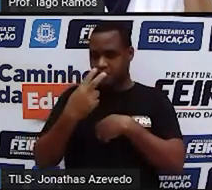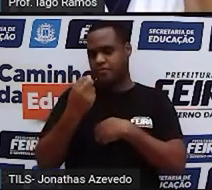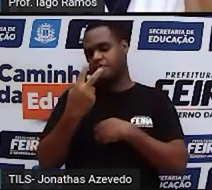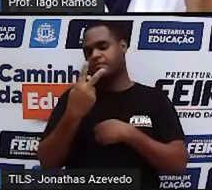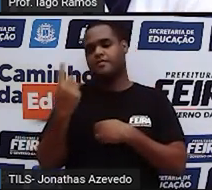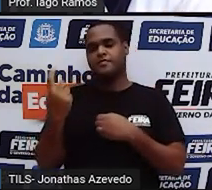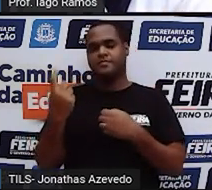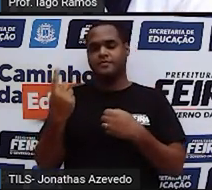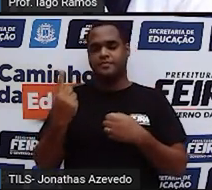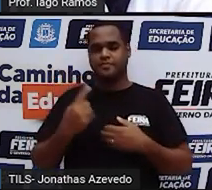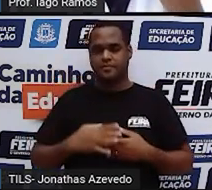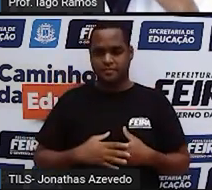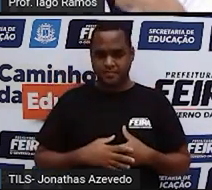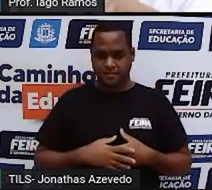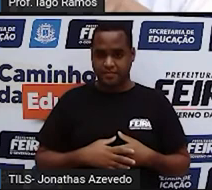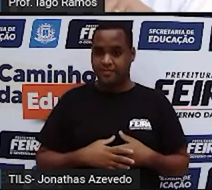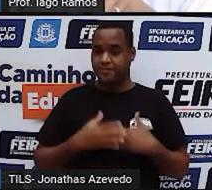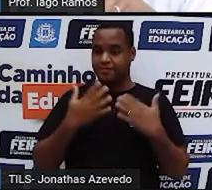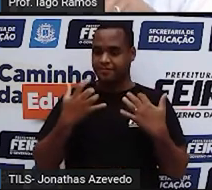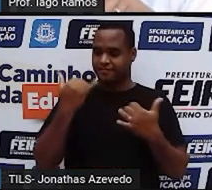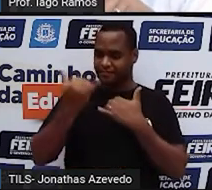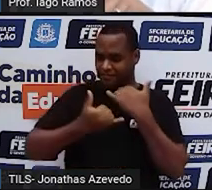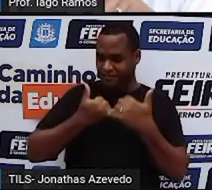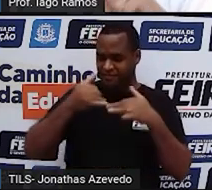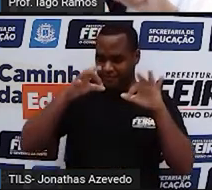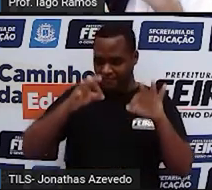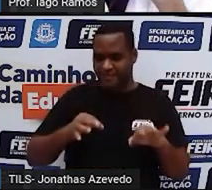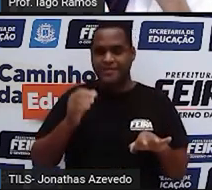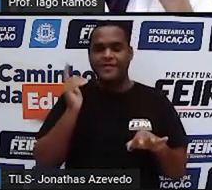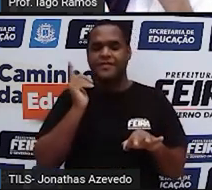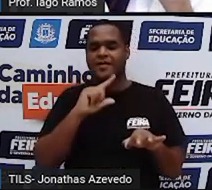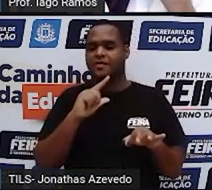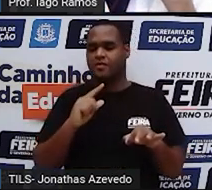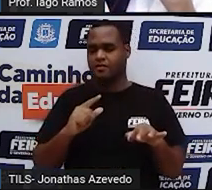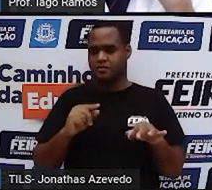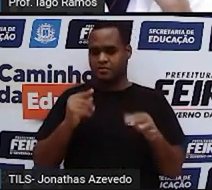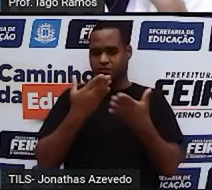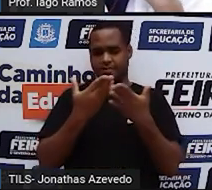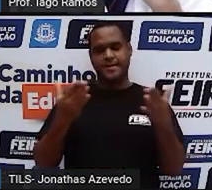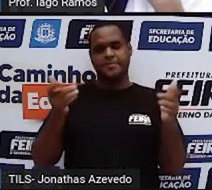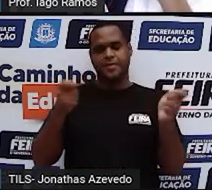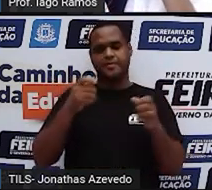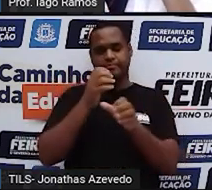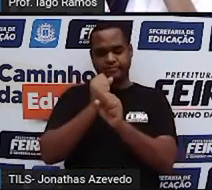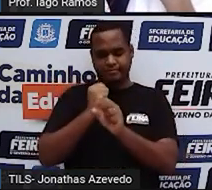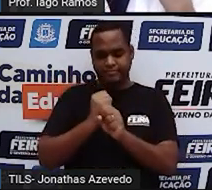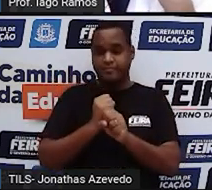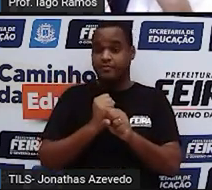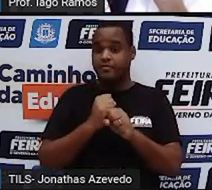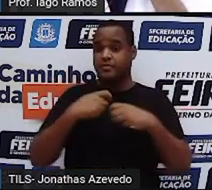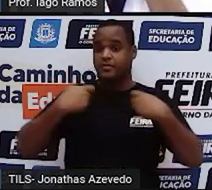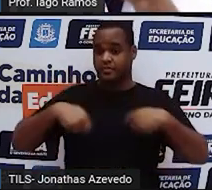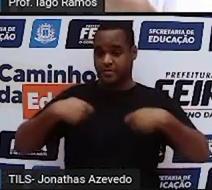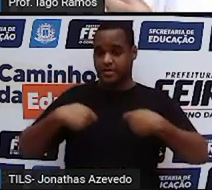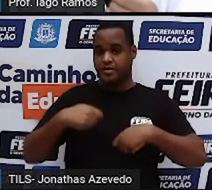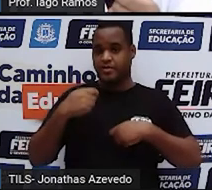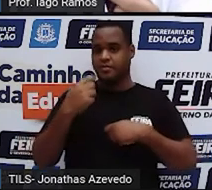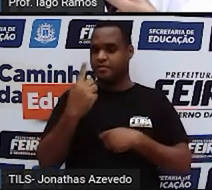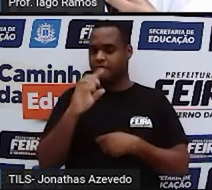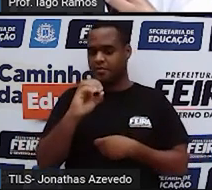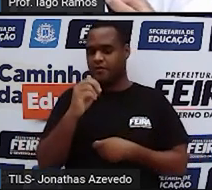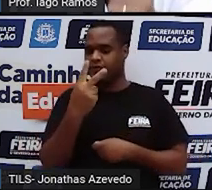2021, para a brincadeira dar certo, quando a gente for fazer aquela soma ali, tem que ser 1.021.